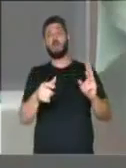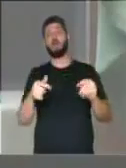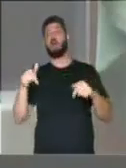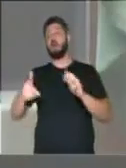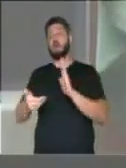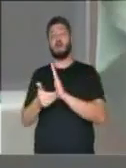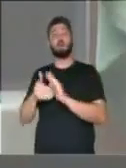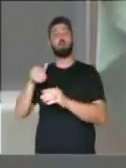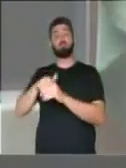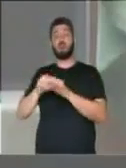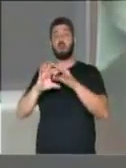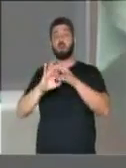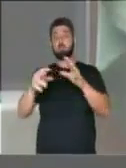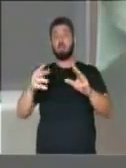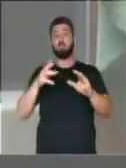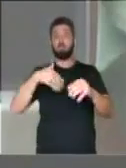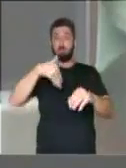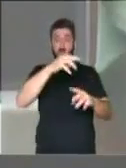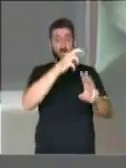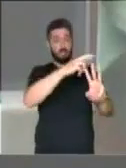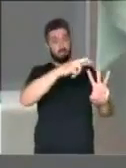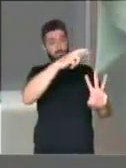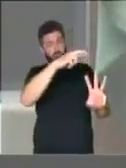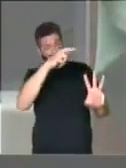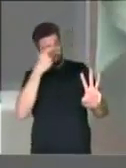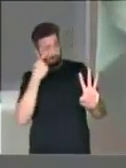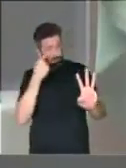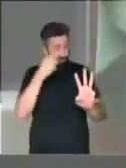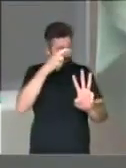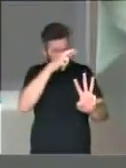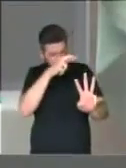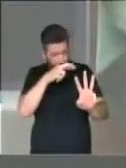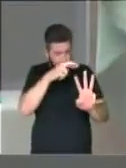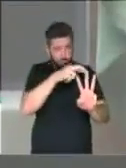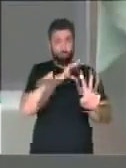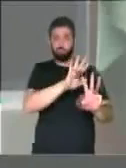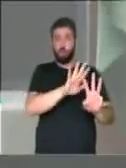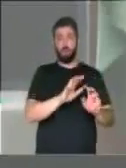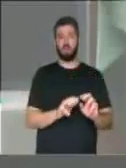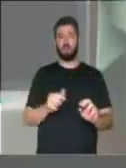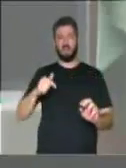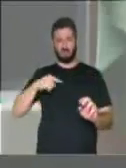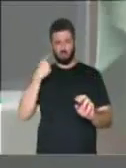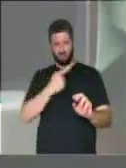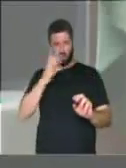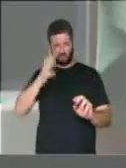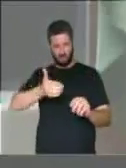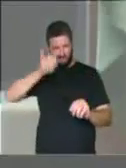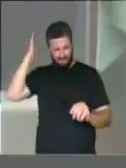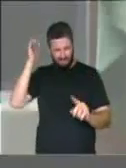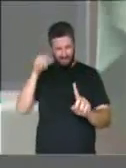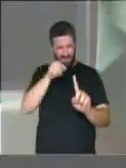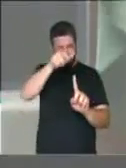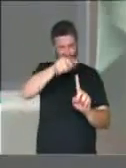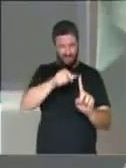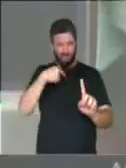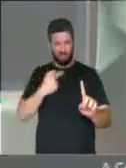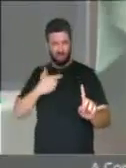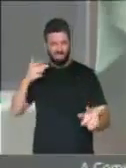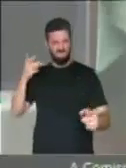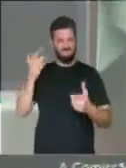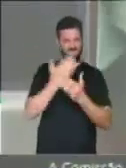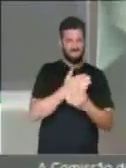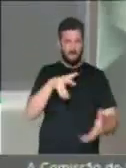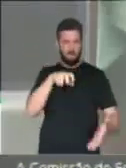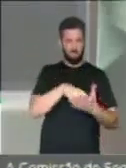precisa votar, para ele ser investigado. Nós não estamos aqui julgando Michel Temer. Nós queremos que